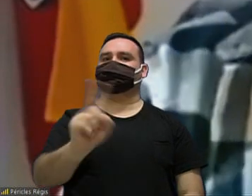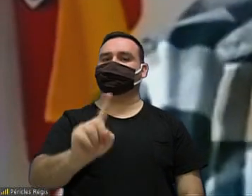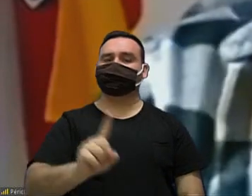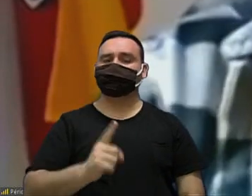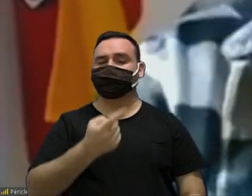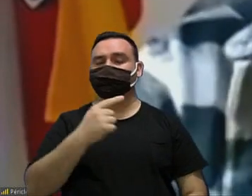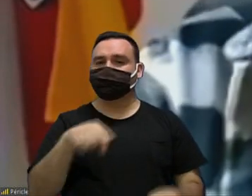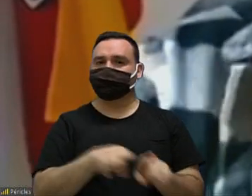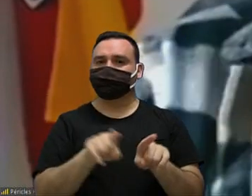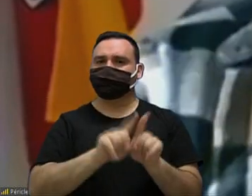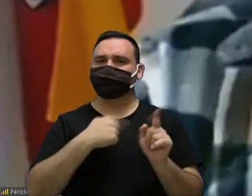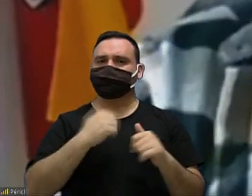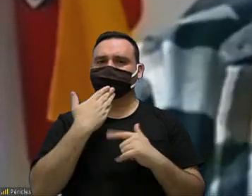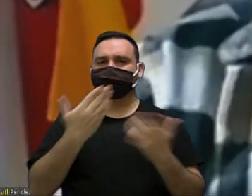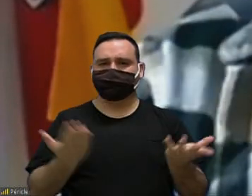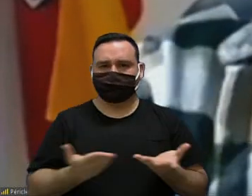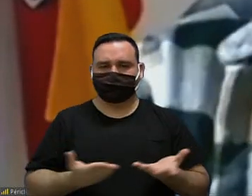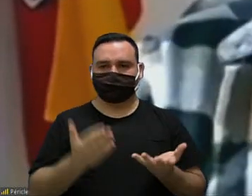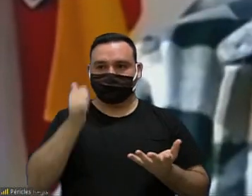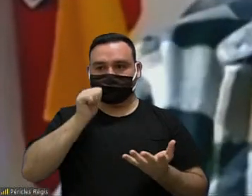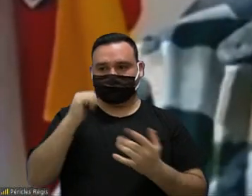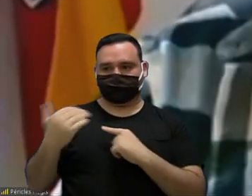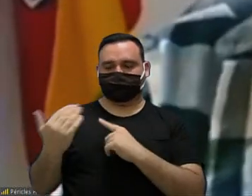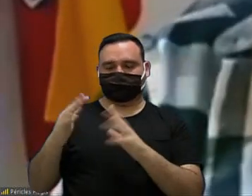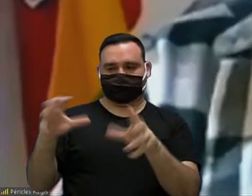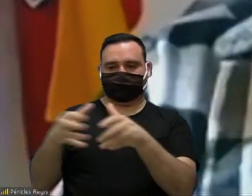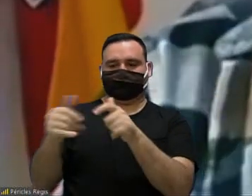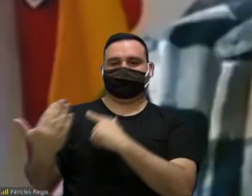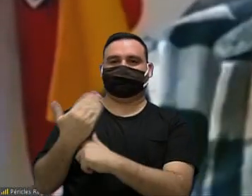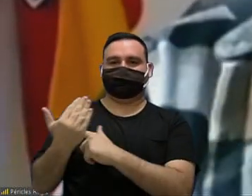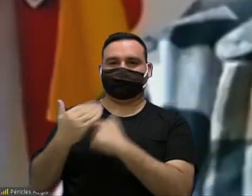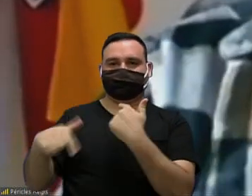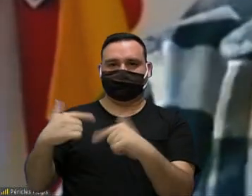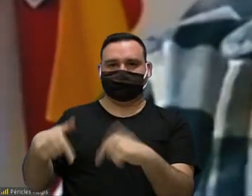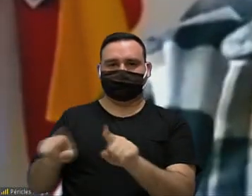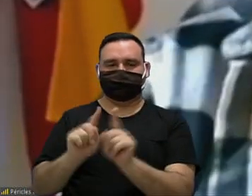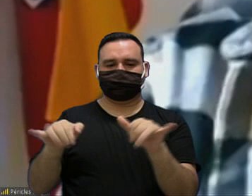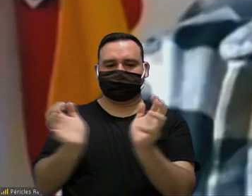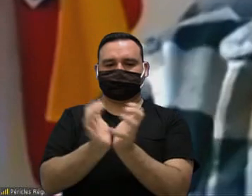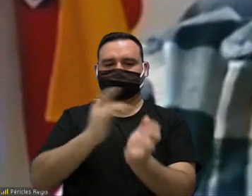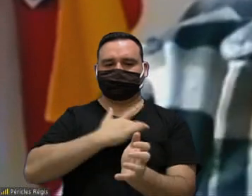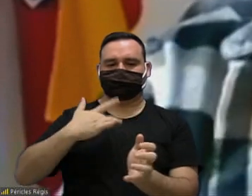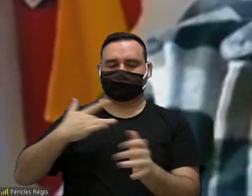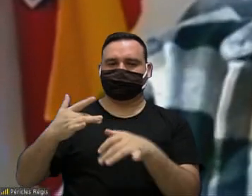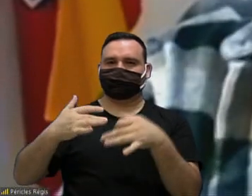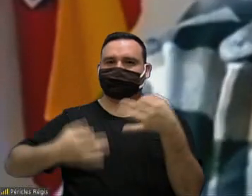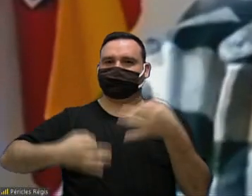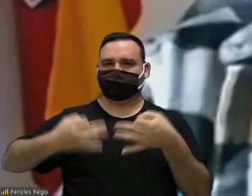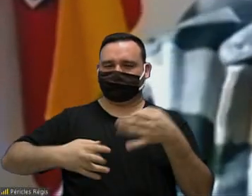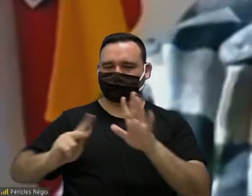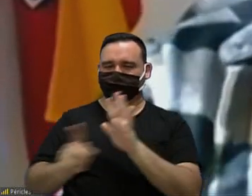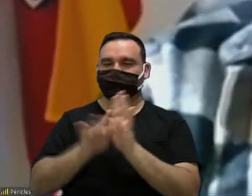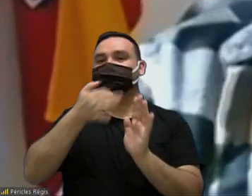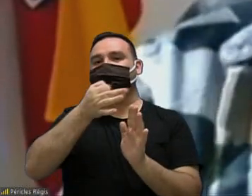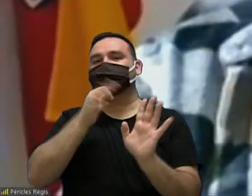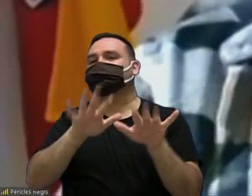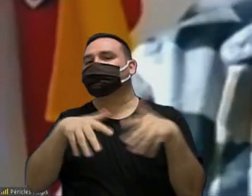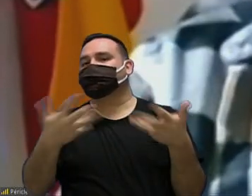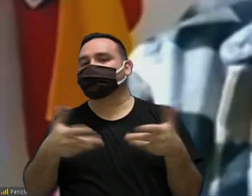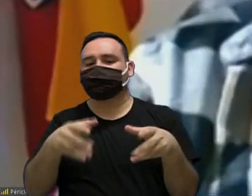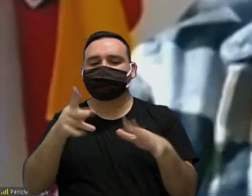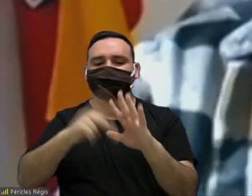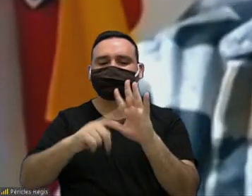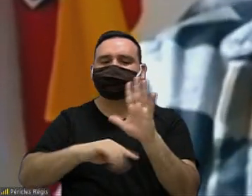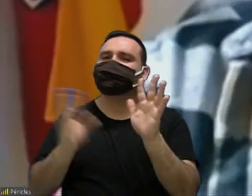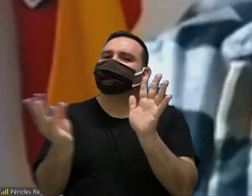tá inclusive eu tava pedindo agora pra minha assessoria o parecer da comissão de saúde nesse nesse nesse